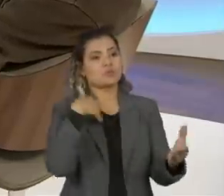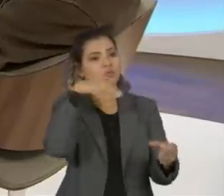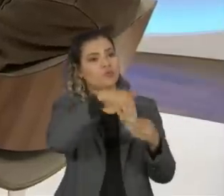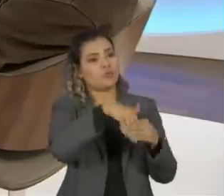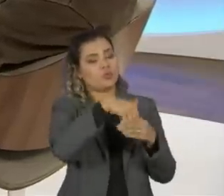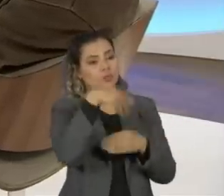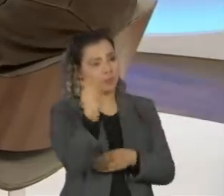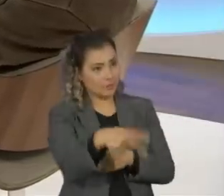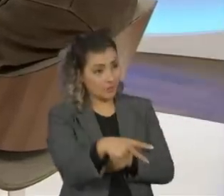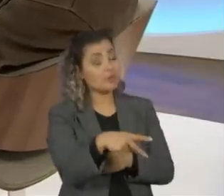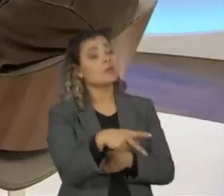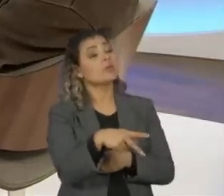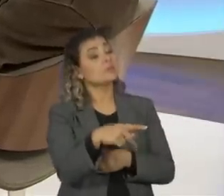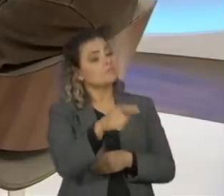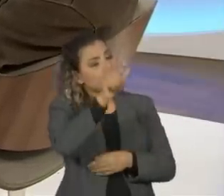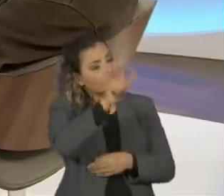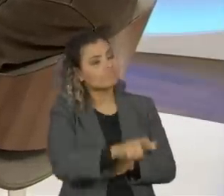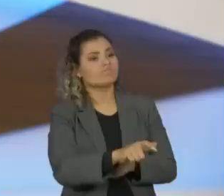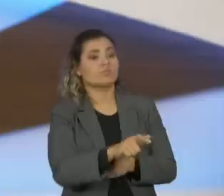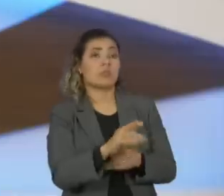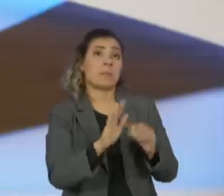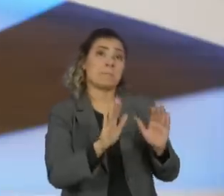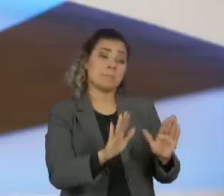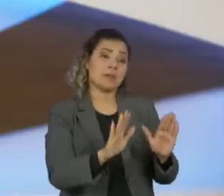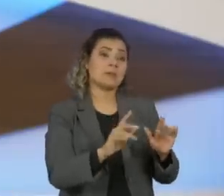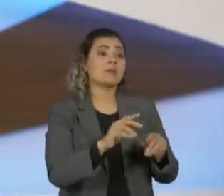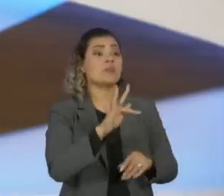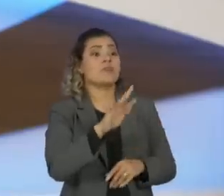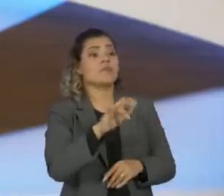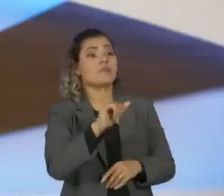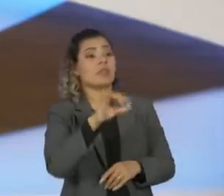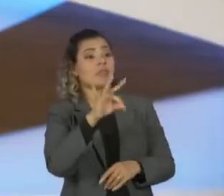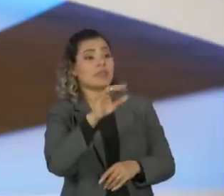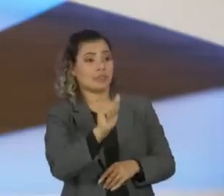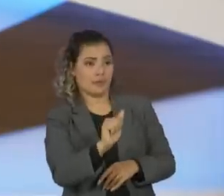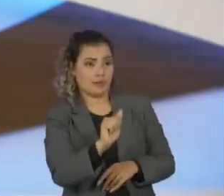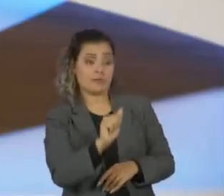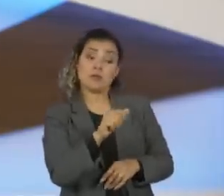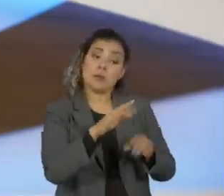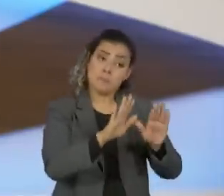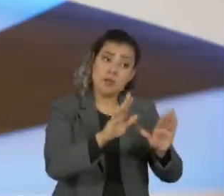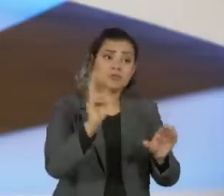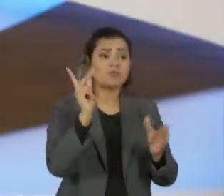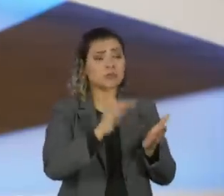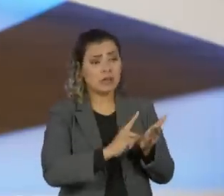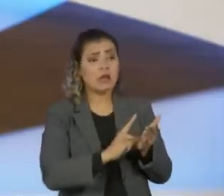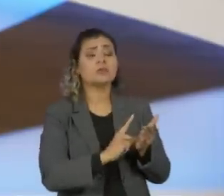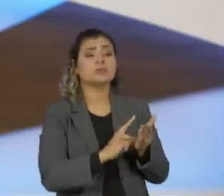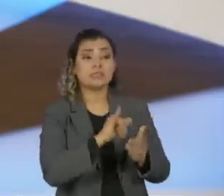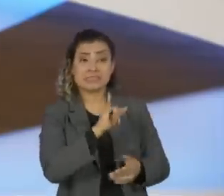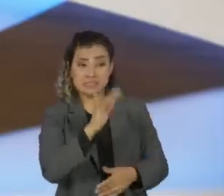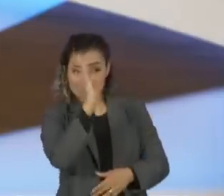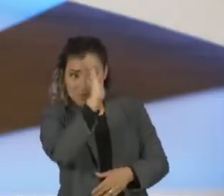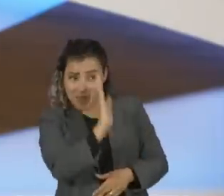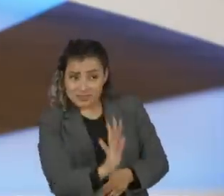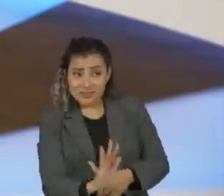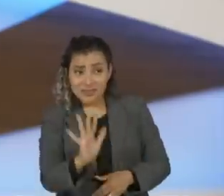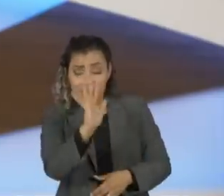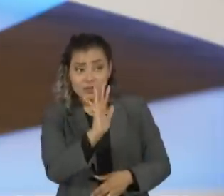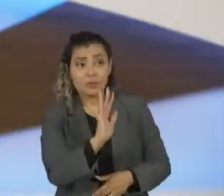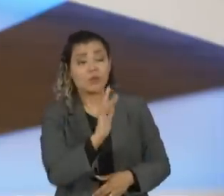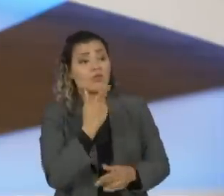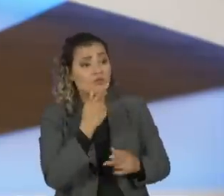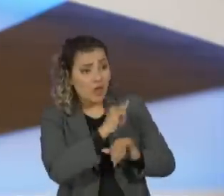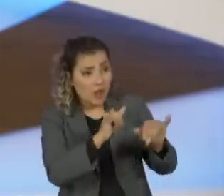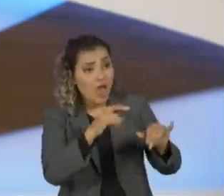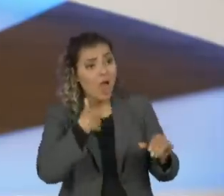que eu votei por ser a pessoa que era. Agora, eu acho que os meus votos errados, eu acho que se algum brasileiro disser